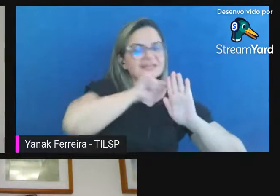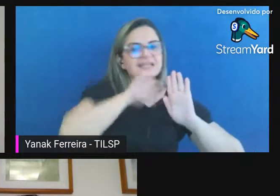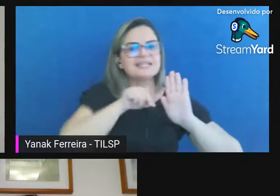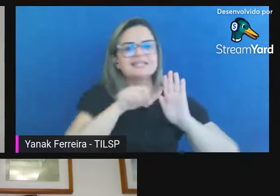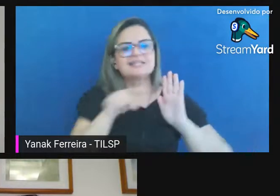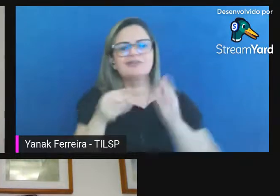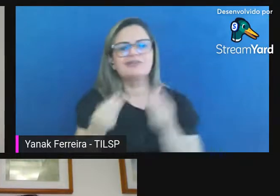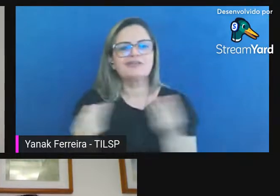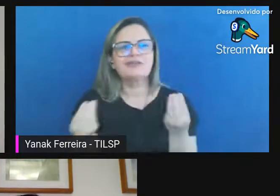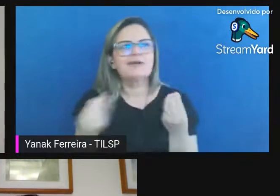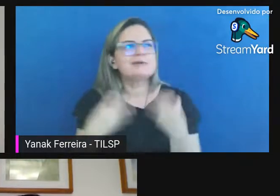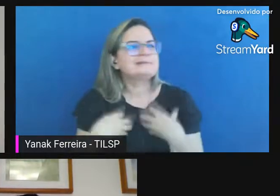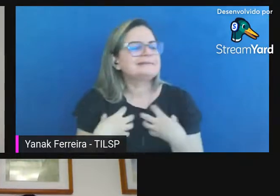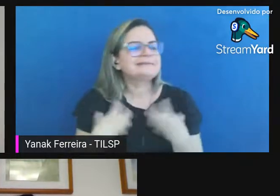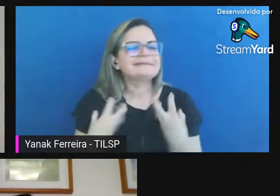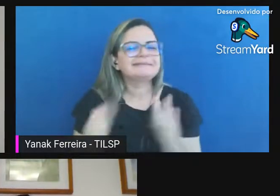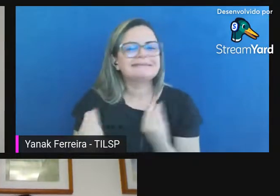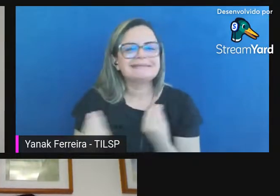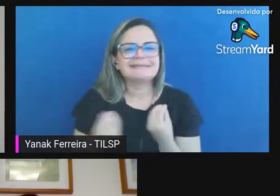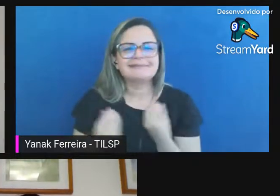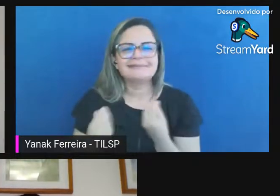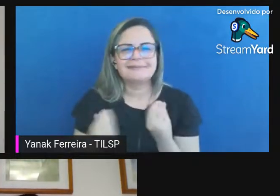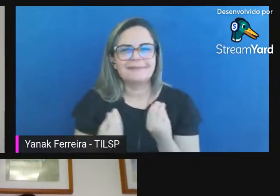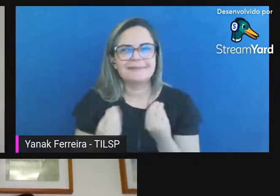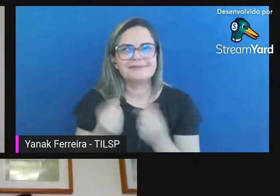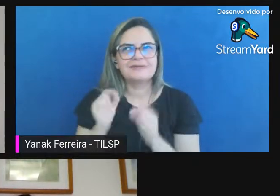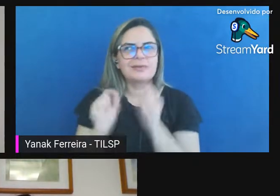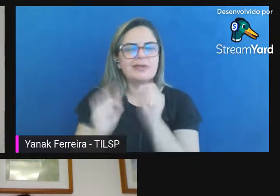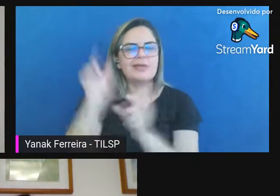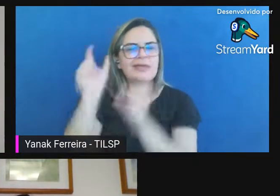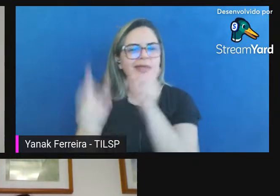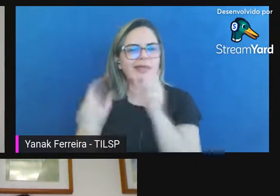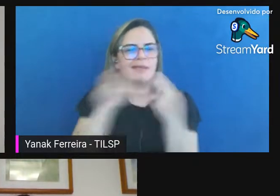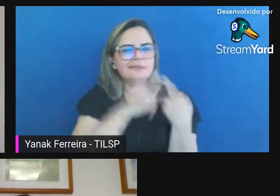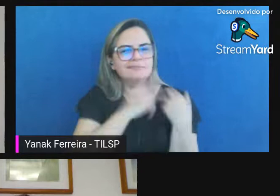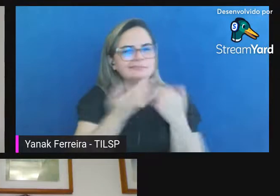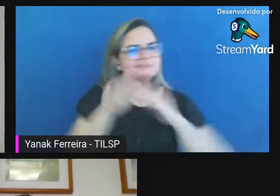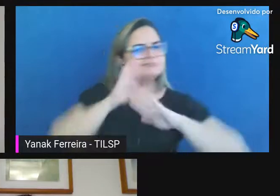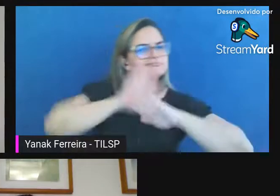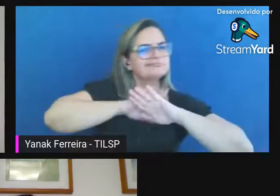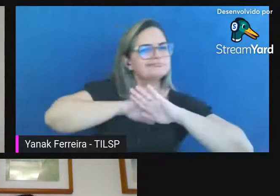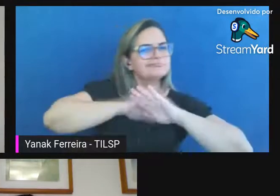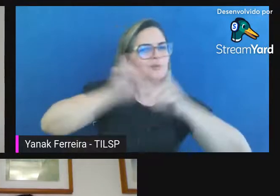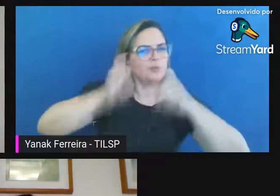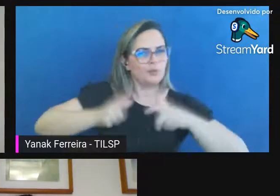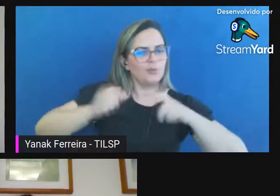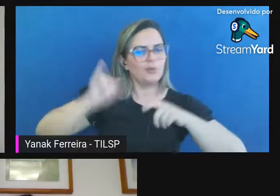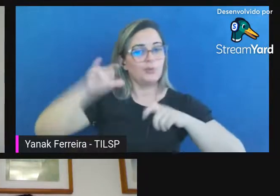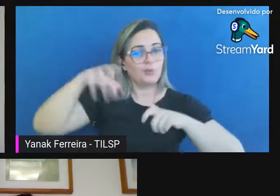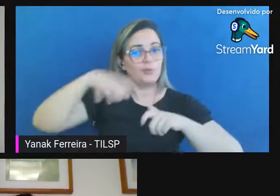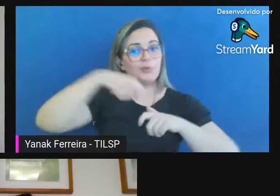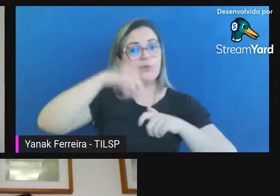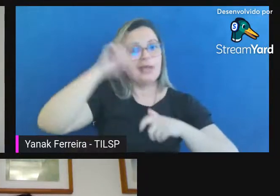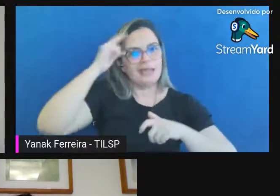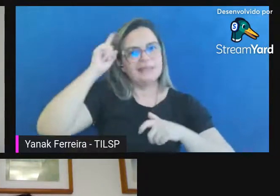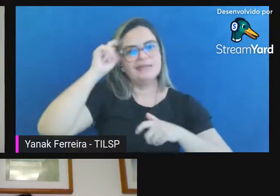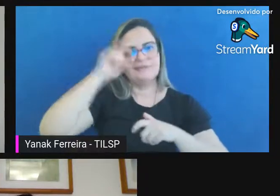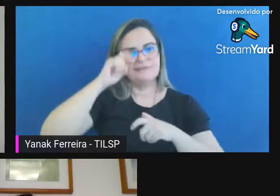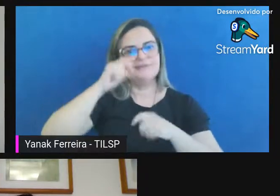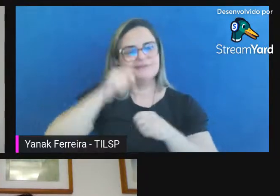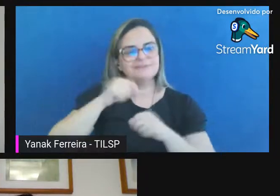dos dirigentes dos quem está por trás nos espaços institucionais é difícil fluir né mas fica